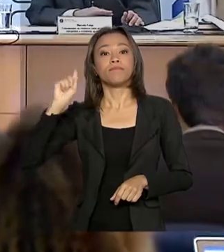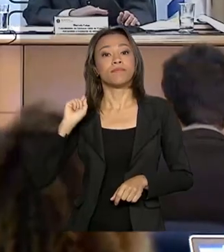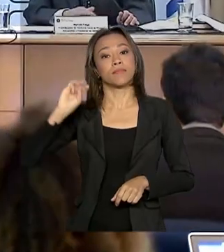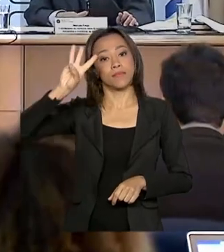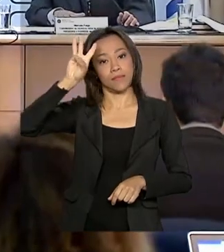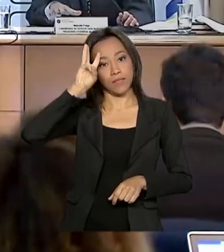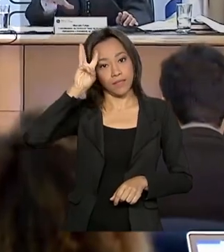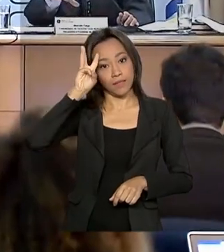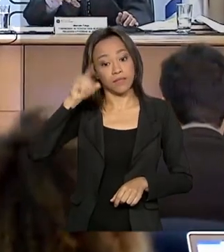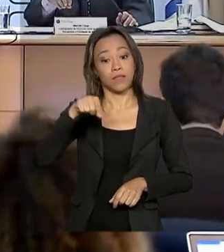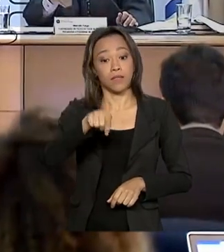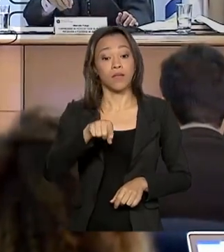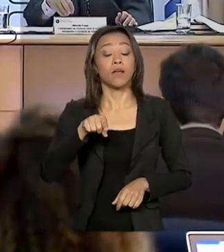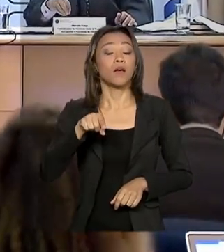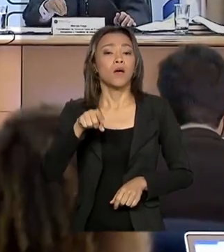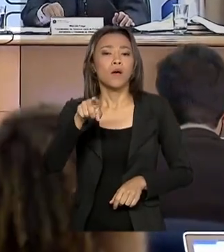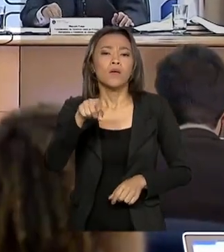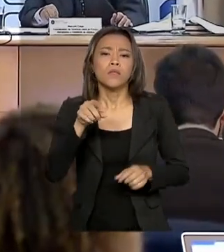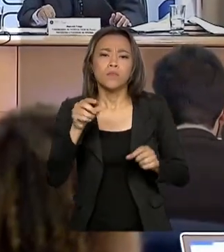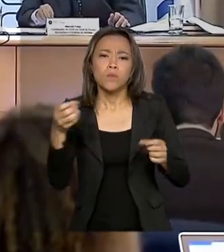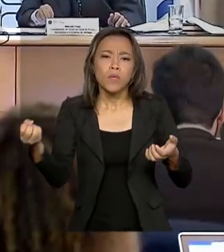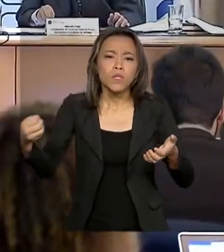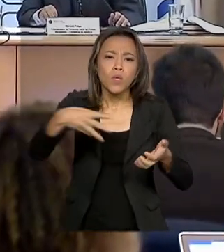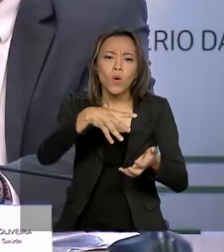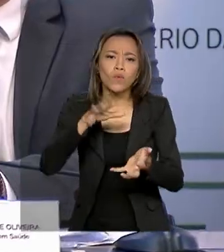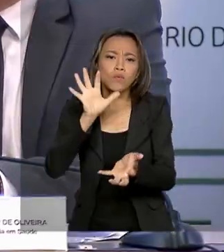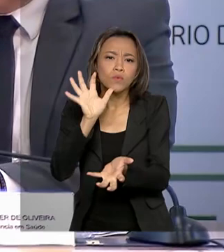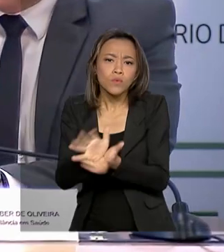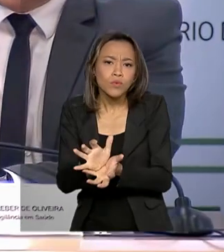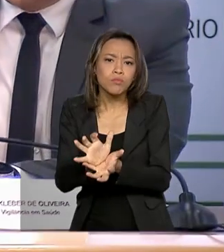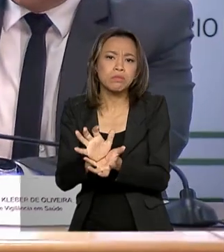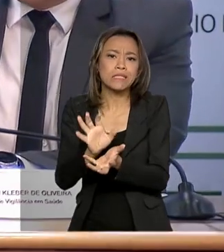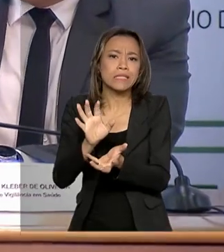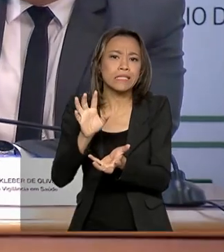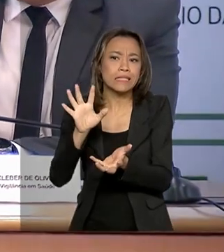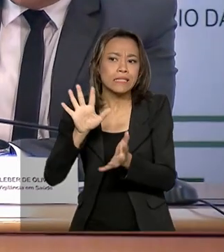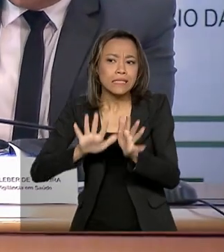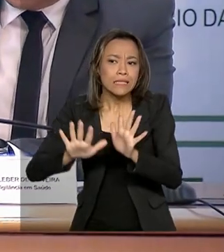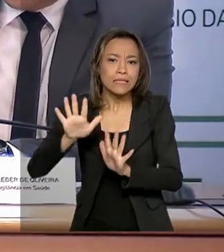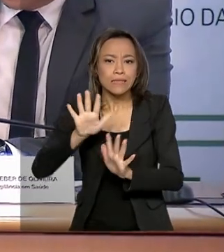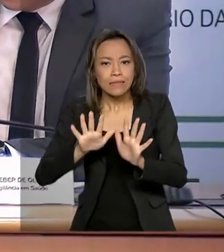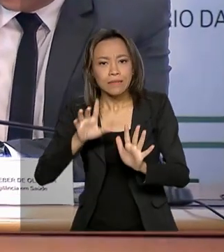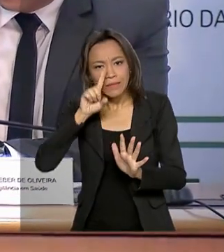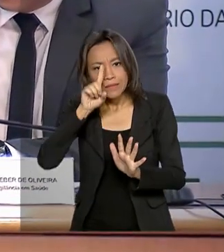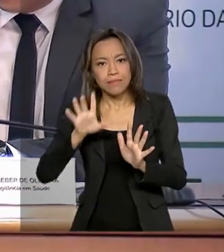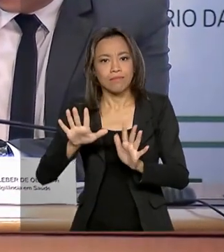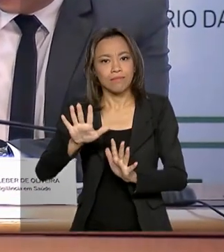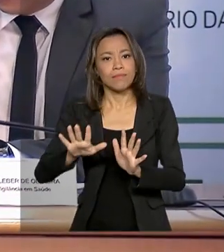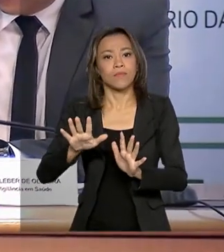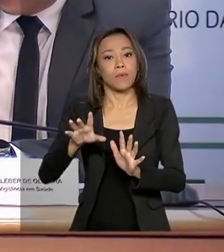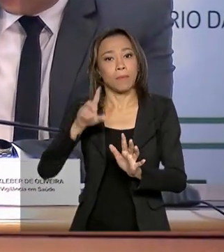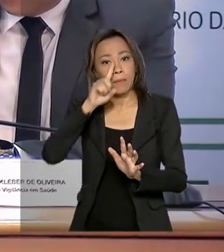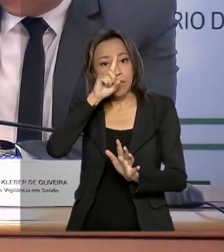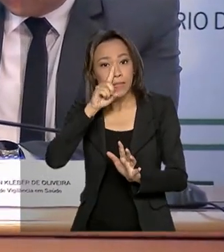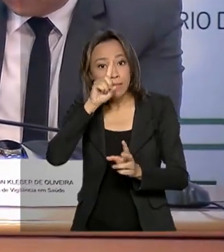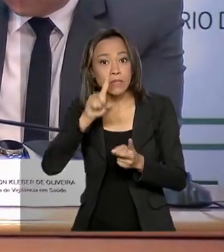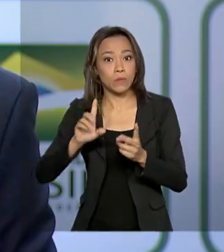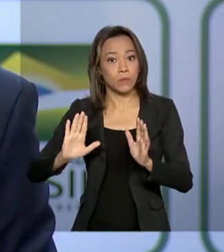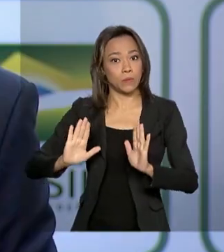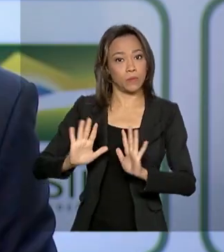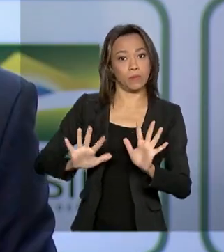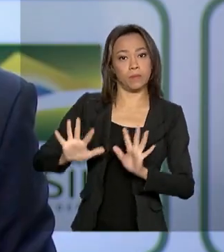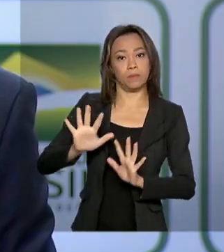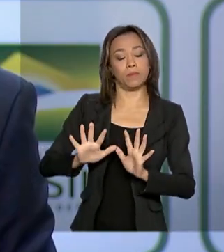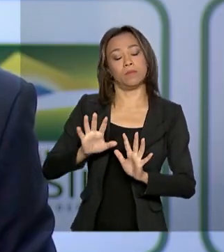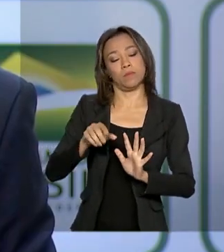o país entrou numa nova classificação de risco em uma escala de três níveis, perigo eminente.